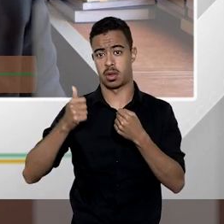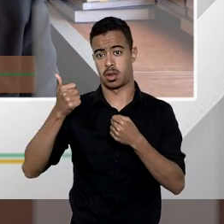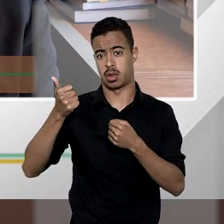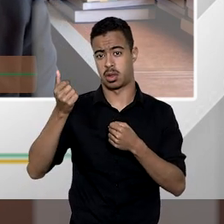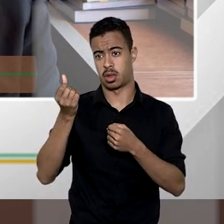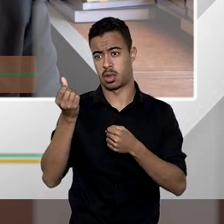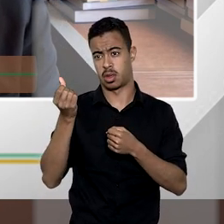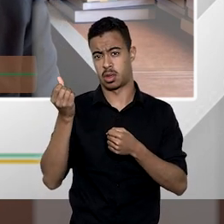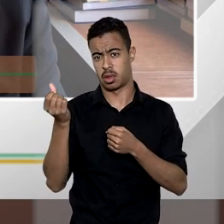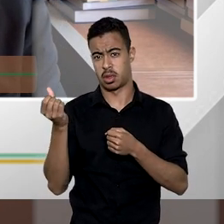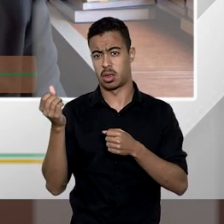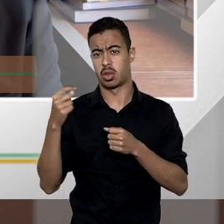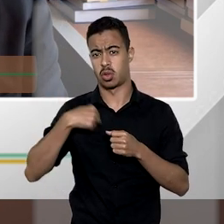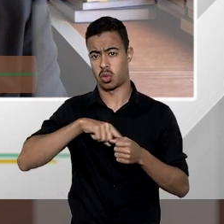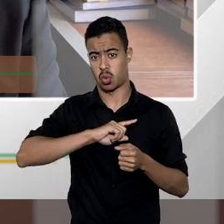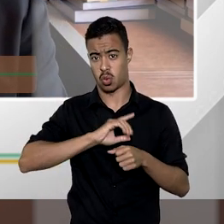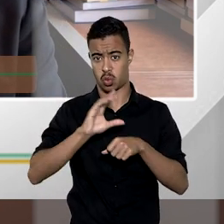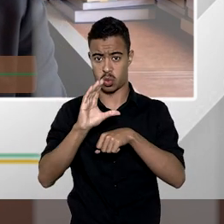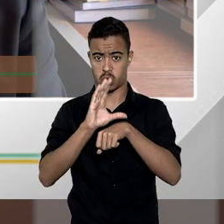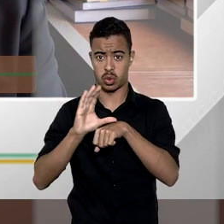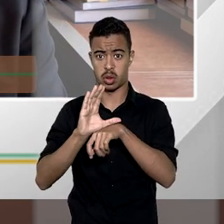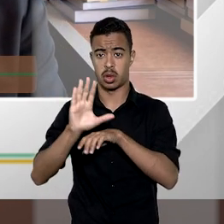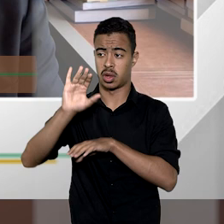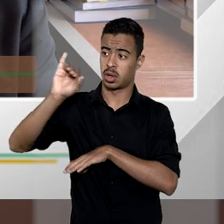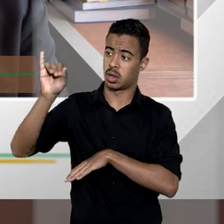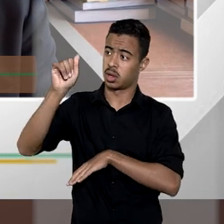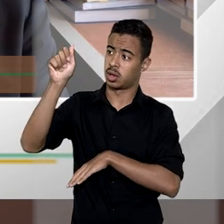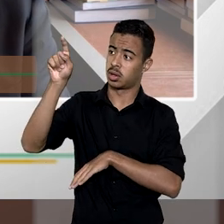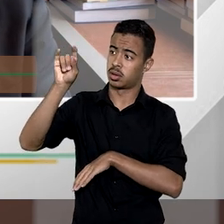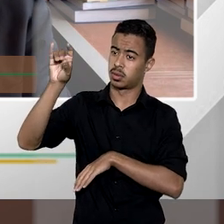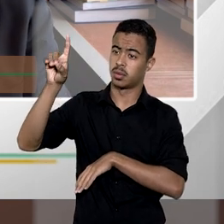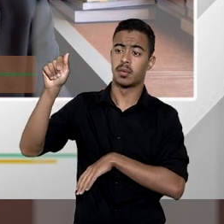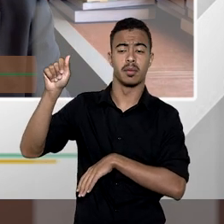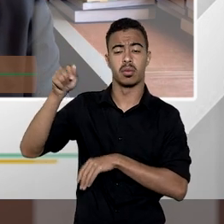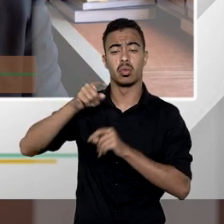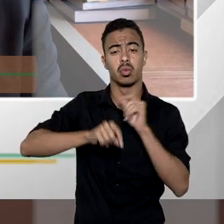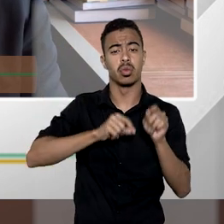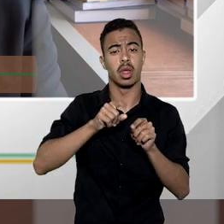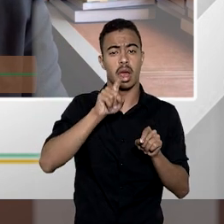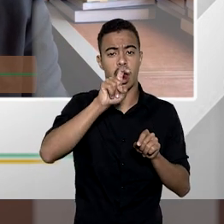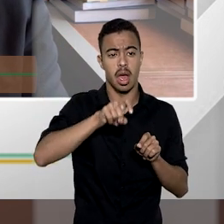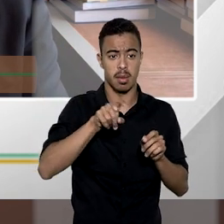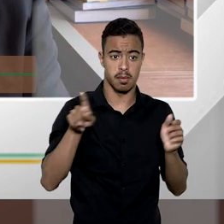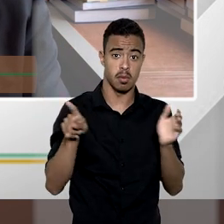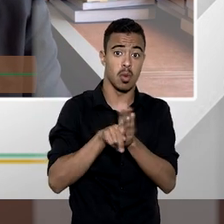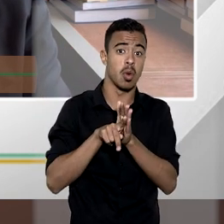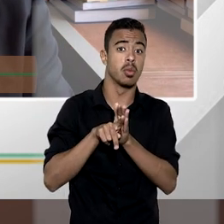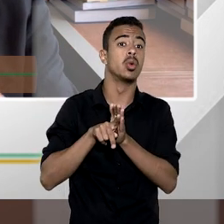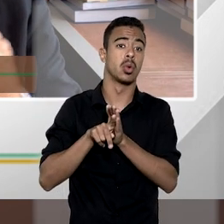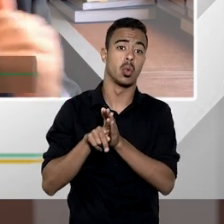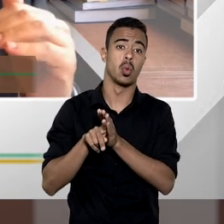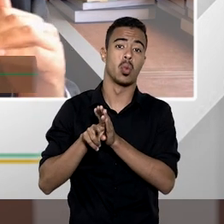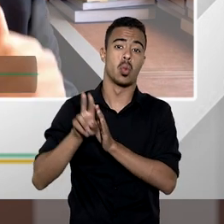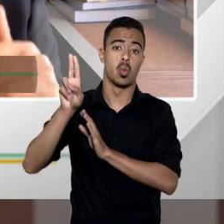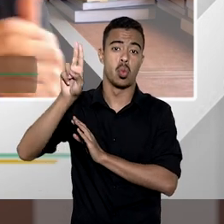da nossa constituição que determina que as jazidas são de propriedade da união logo o superficiário ou